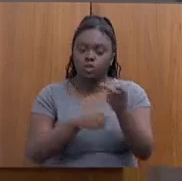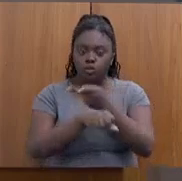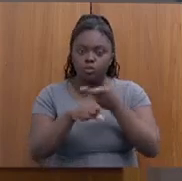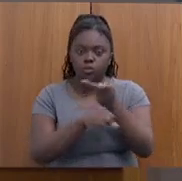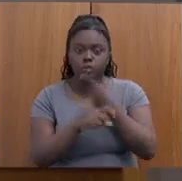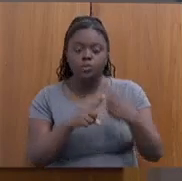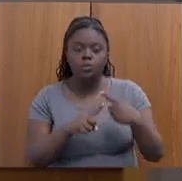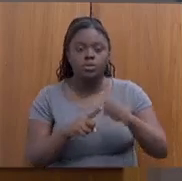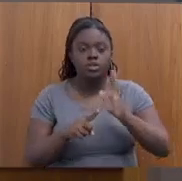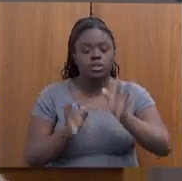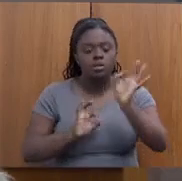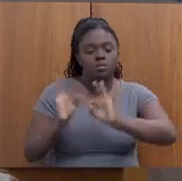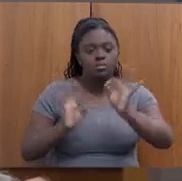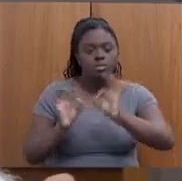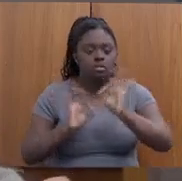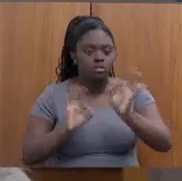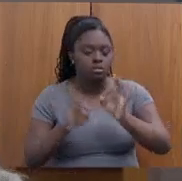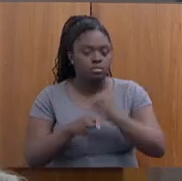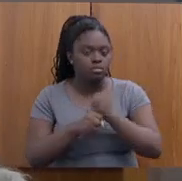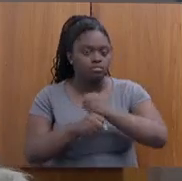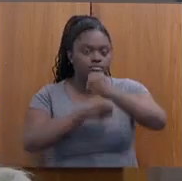planejamento para os próximos anos.